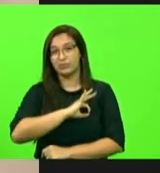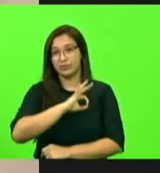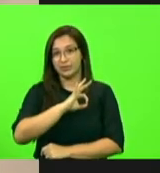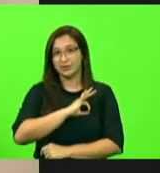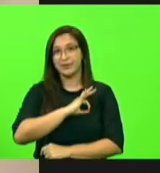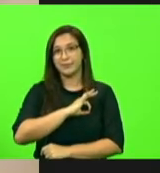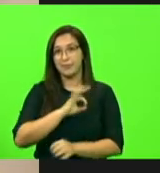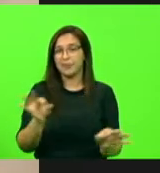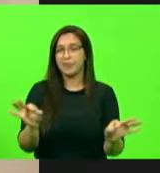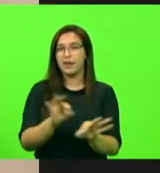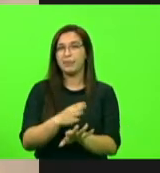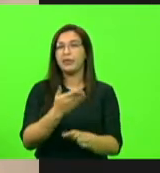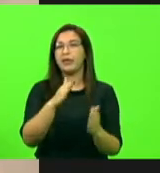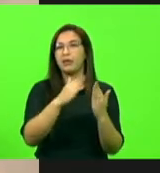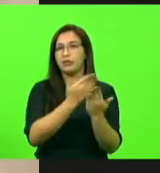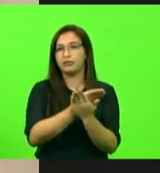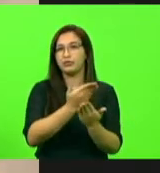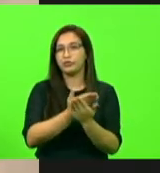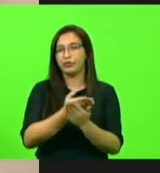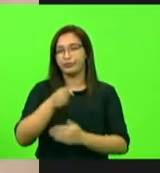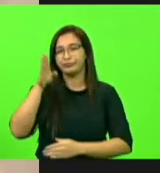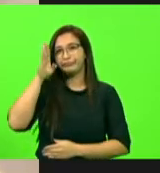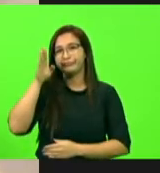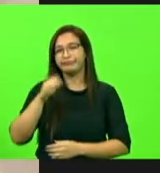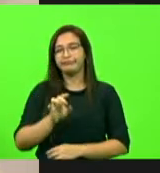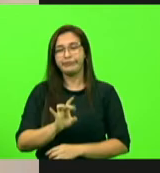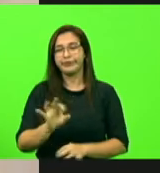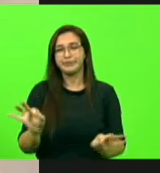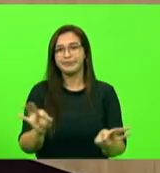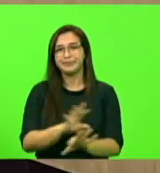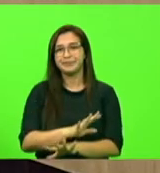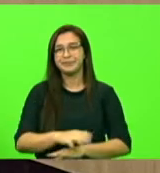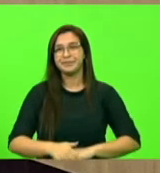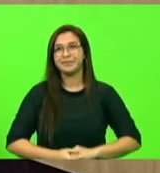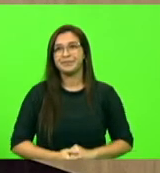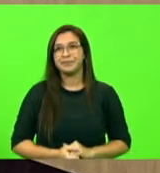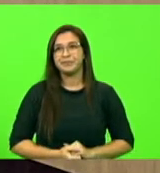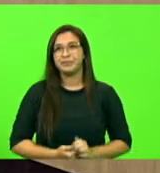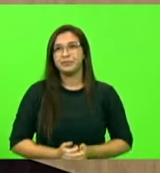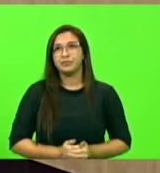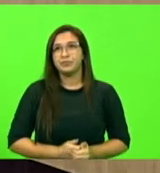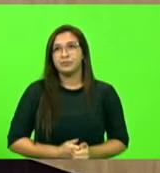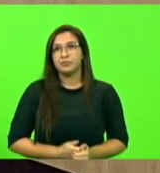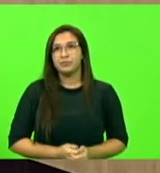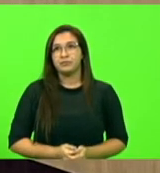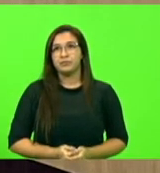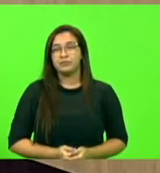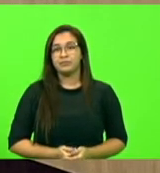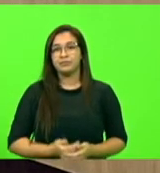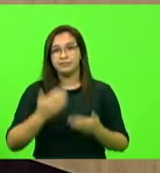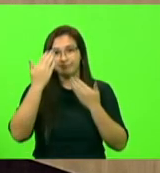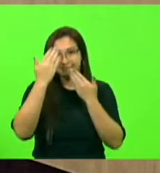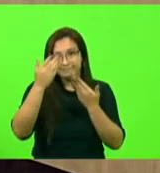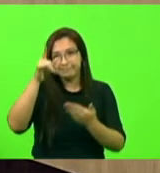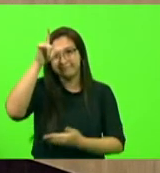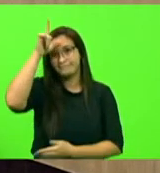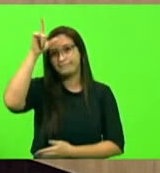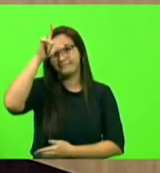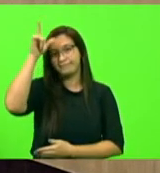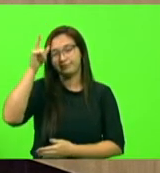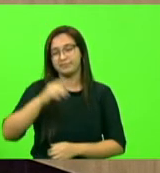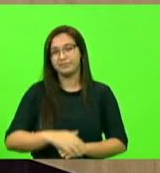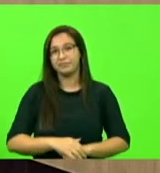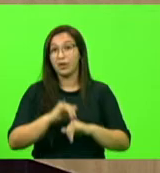escola de soldado aí. Seria isso aí, presidente. Muito obrigado. Obrigado ao deputado Sargento Lima. Só para